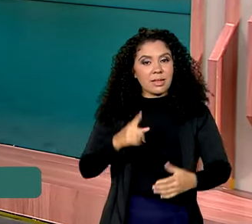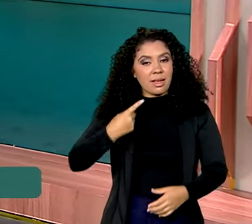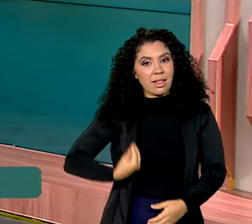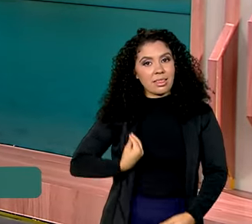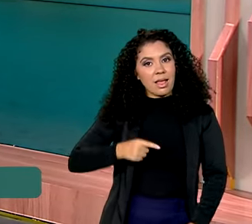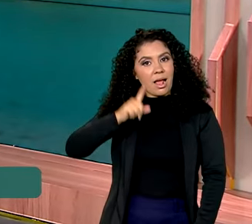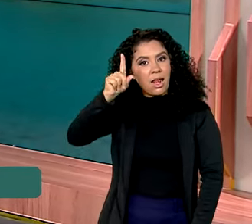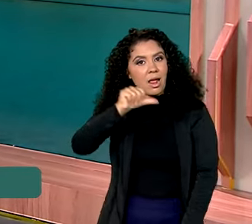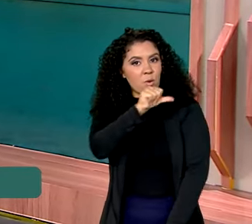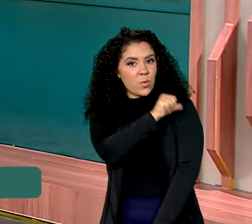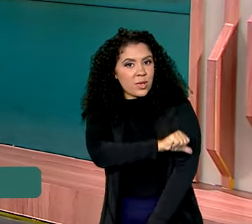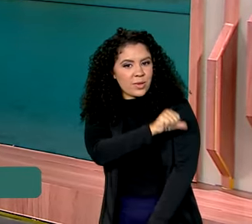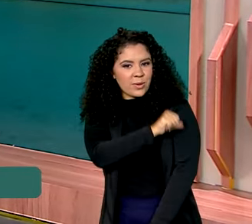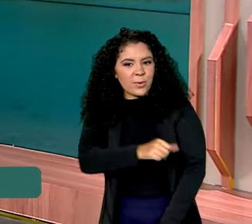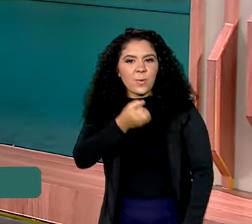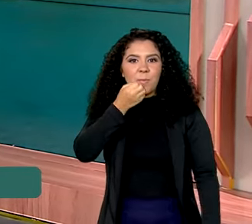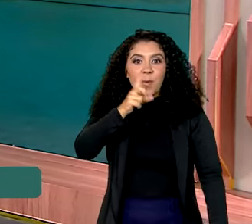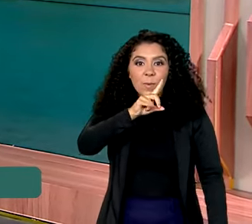Bom dia, Cláudia.